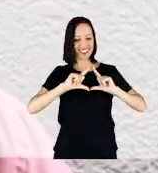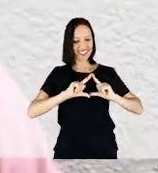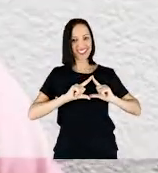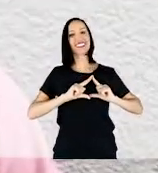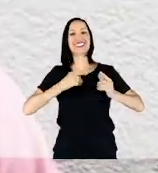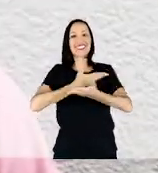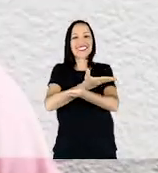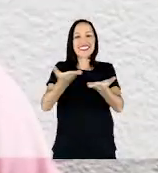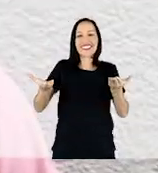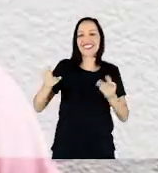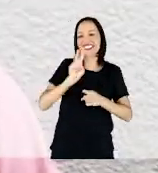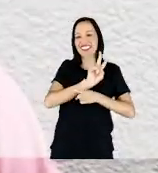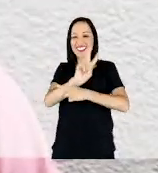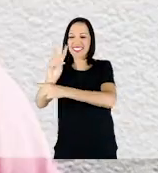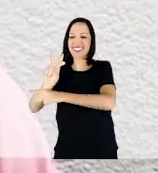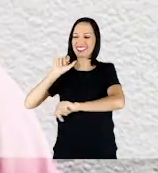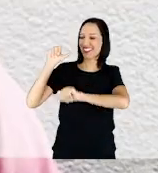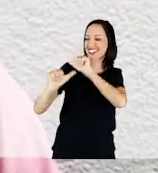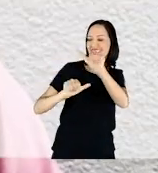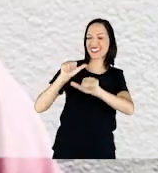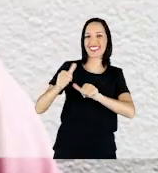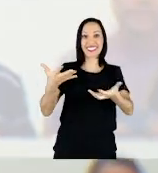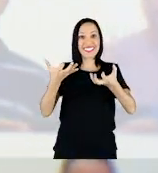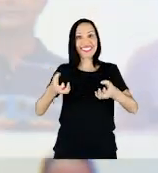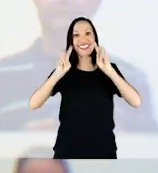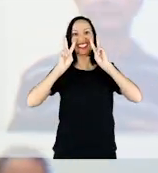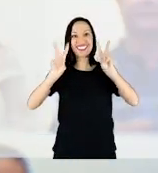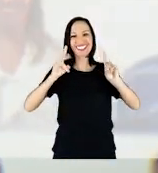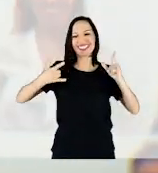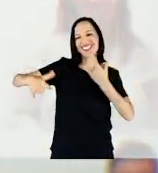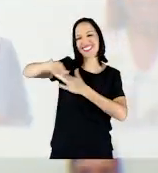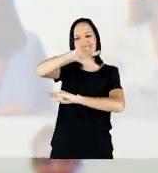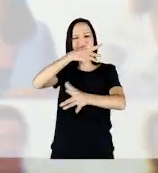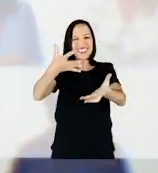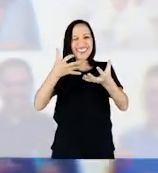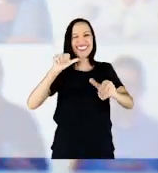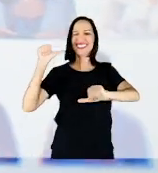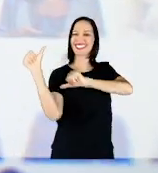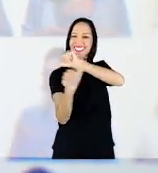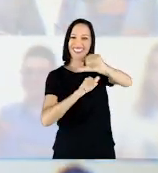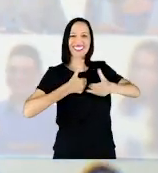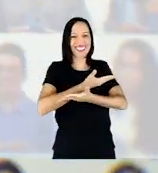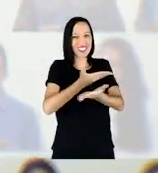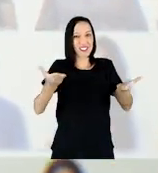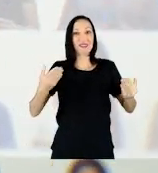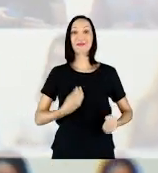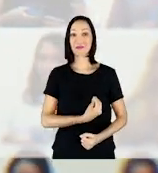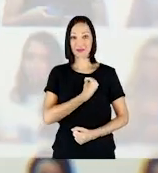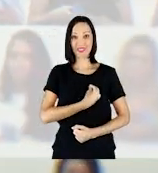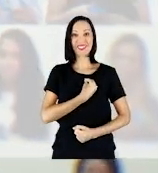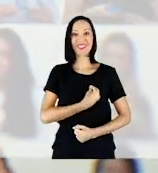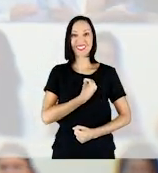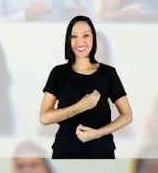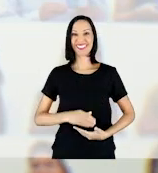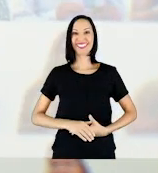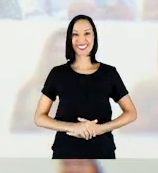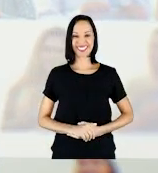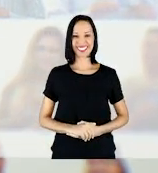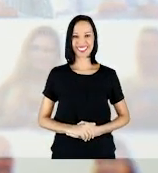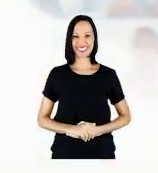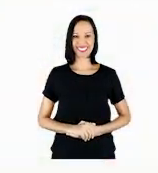Apsen, pois este cuidado transforma. Queremos ver esse brilho. Queremos transformar vidas.